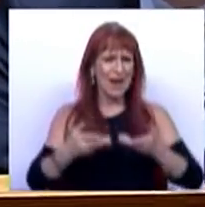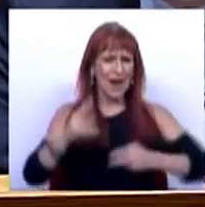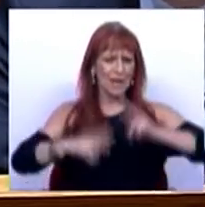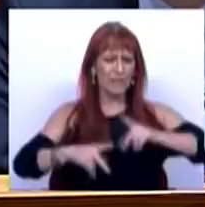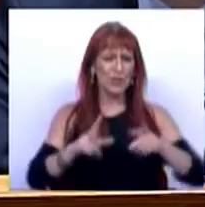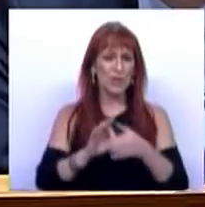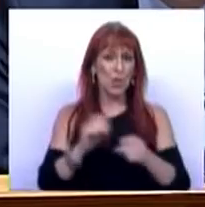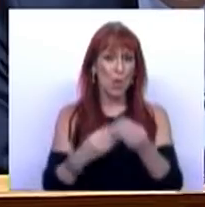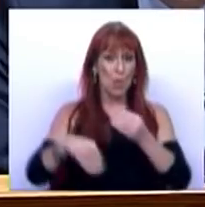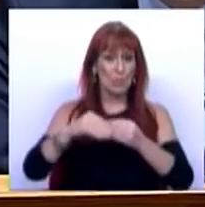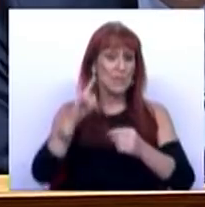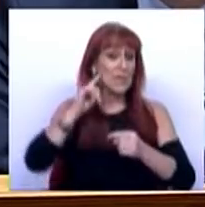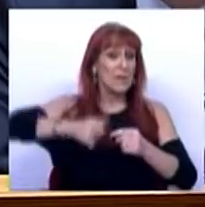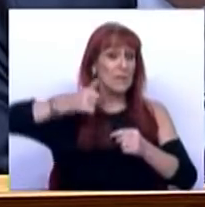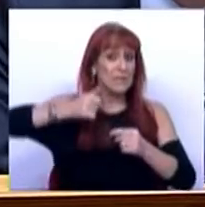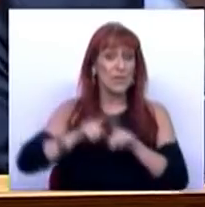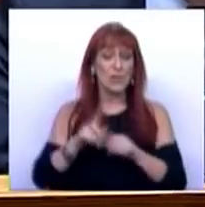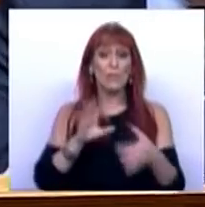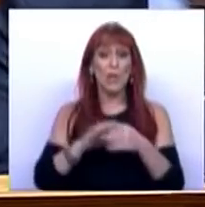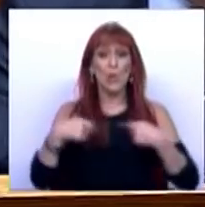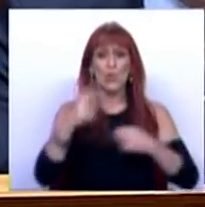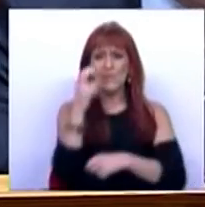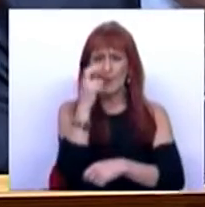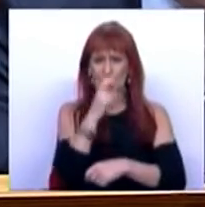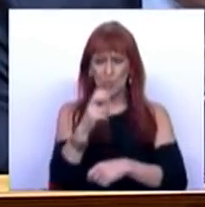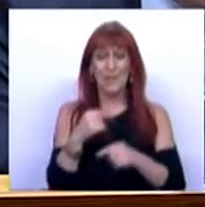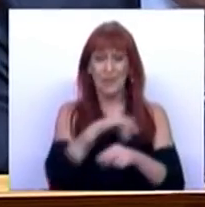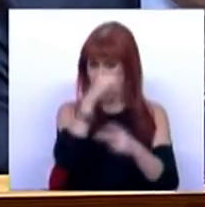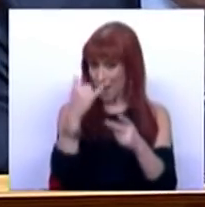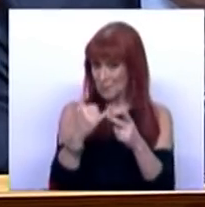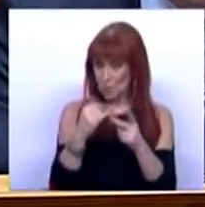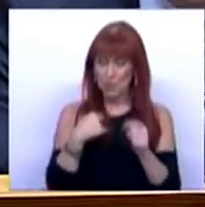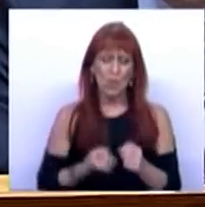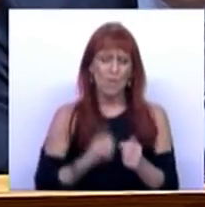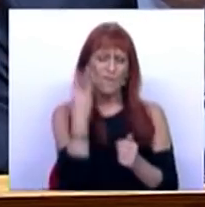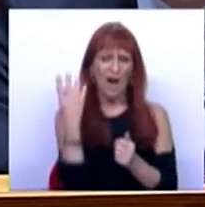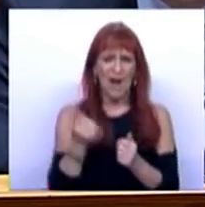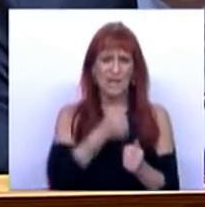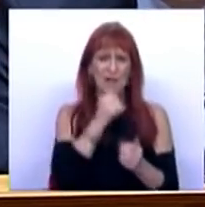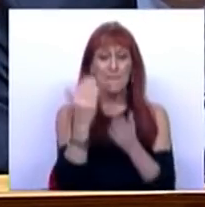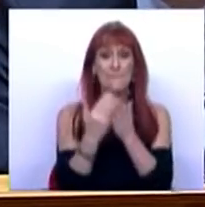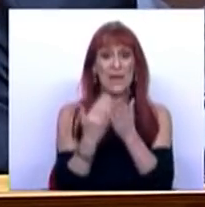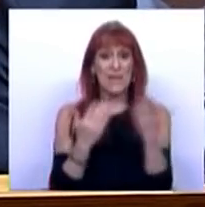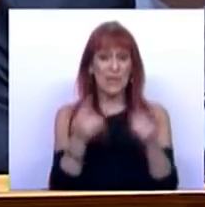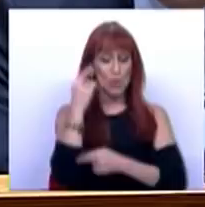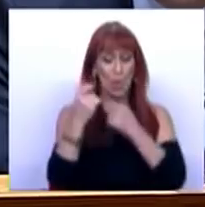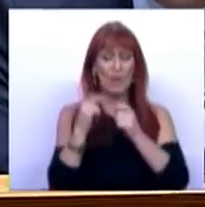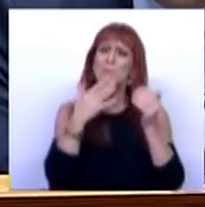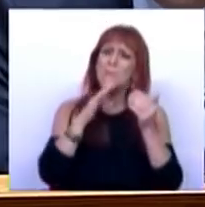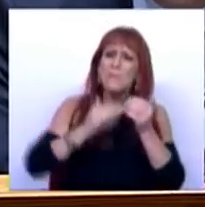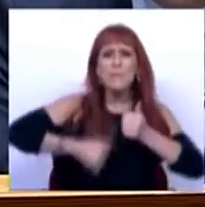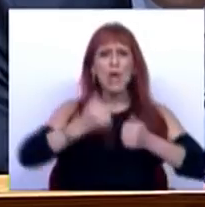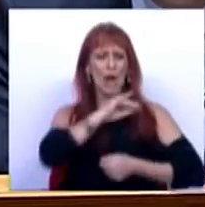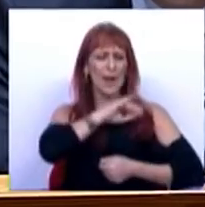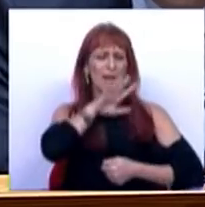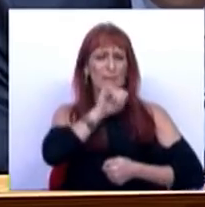fiscal, sob componentes essenciais, designadamente sobre os custos de energia. Tem, em segundo lugar, um conjunto de medidas que procuram melhorar